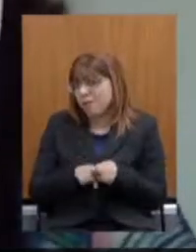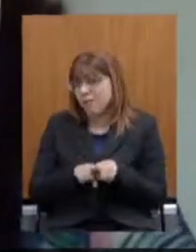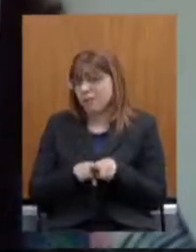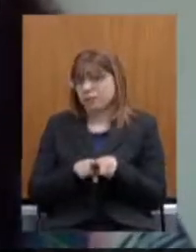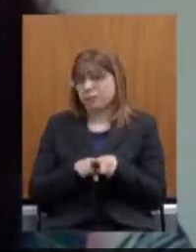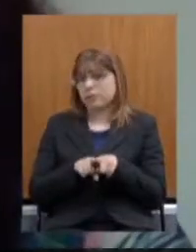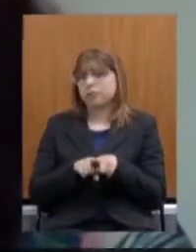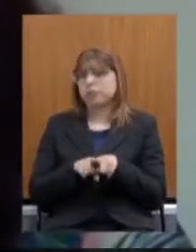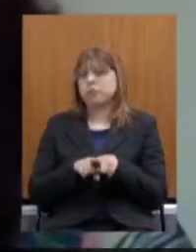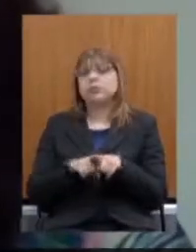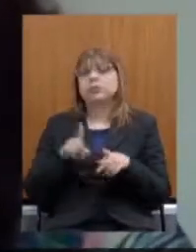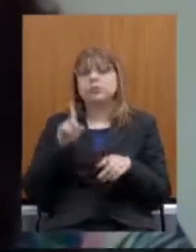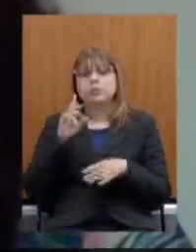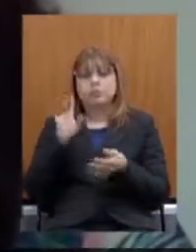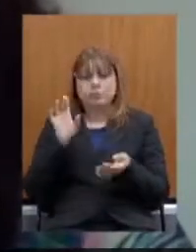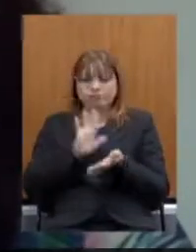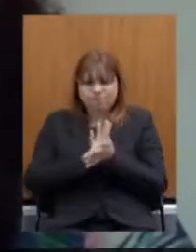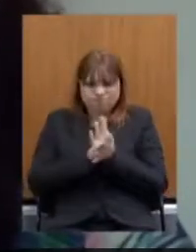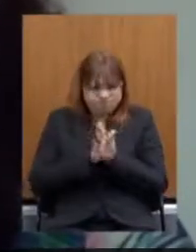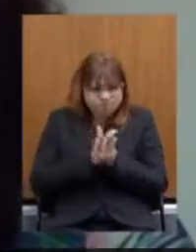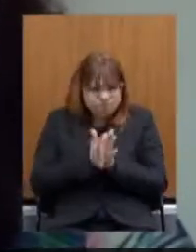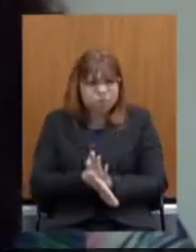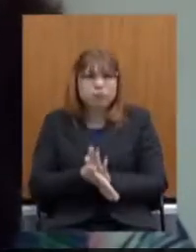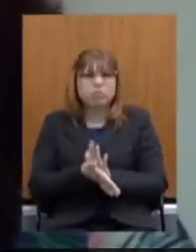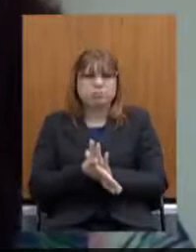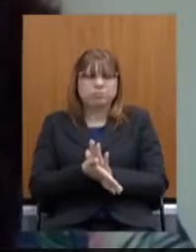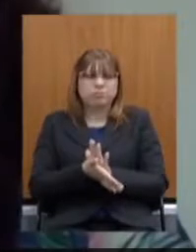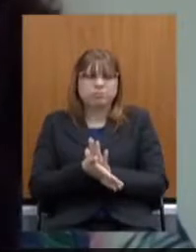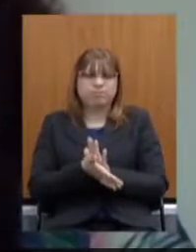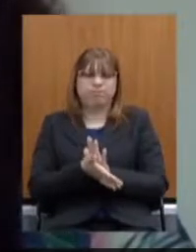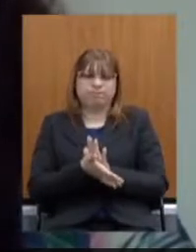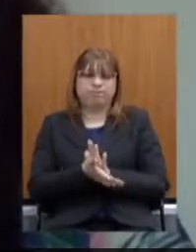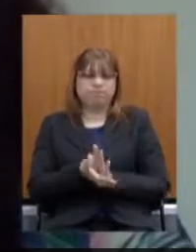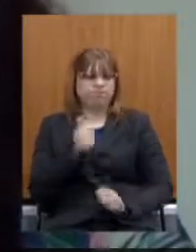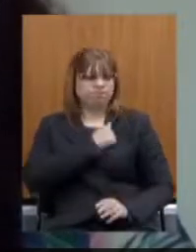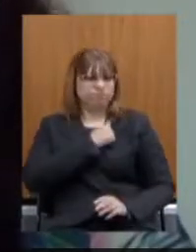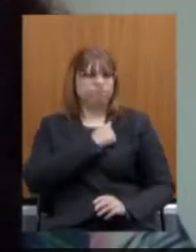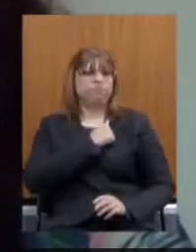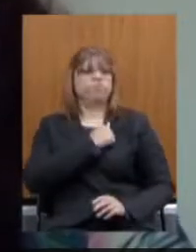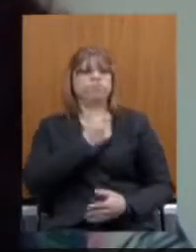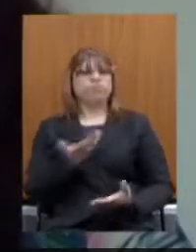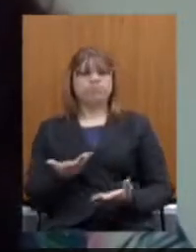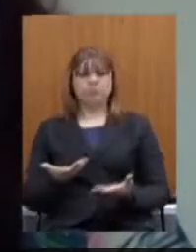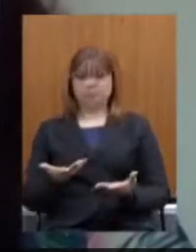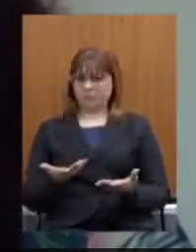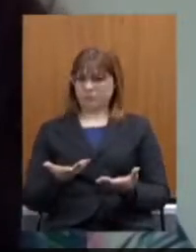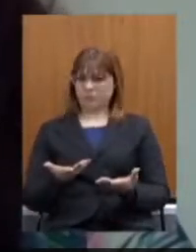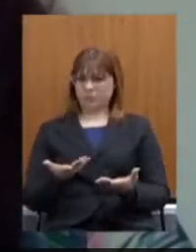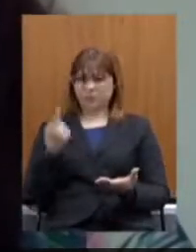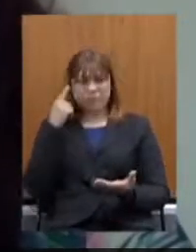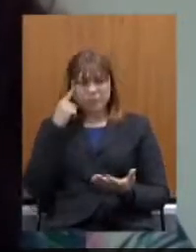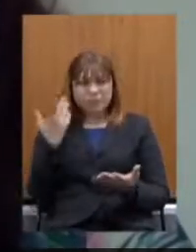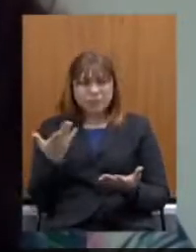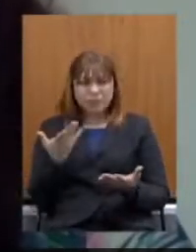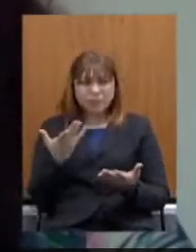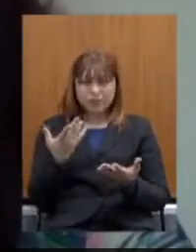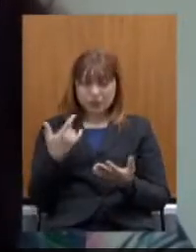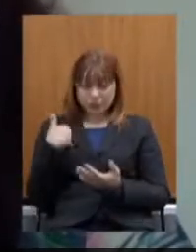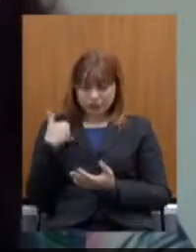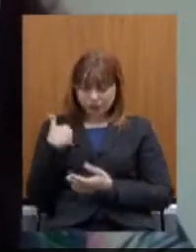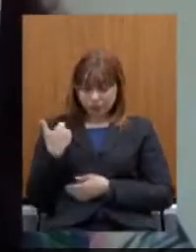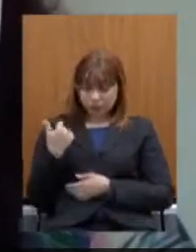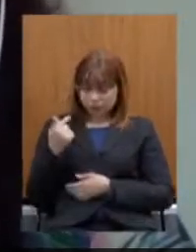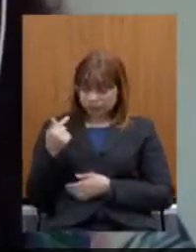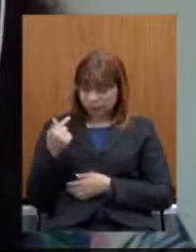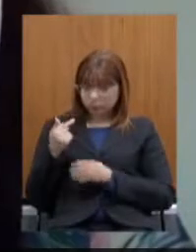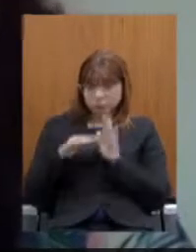caráter discriminatório e machista que pretende aumentar em sete anos de a idade mínima